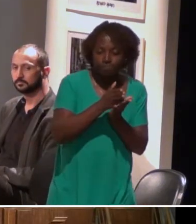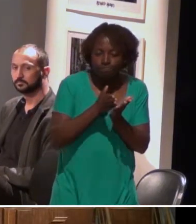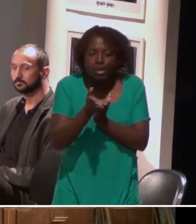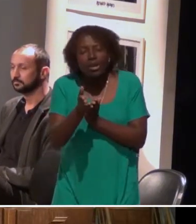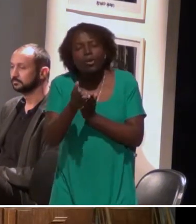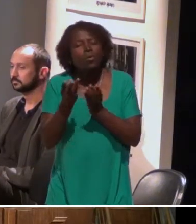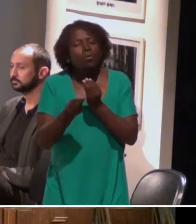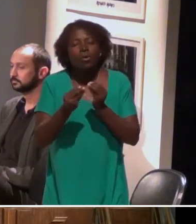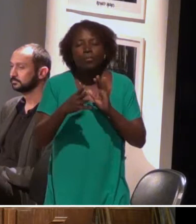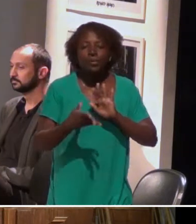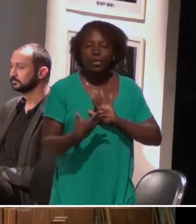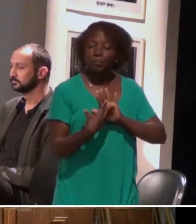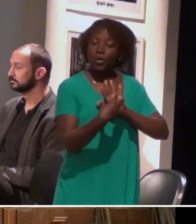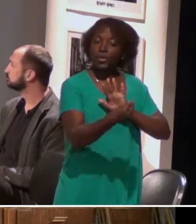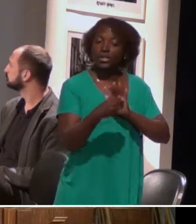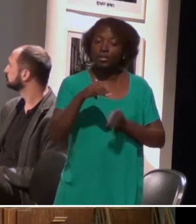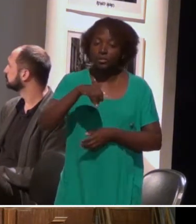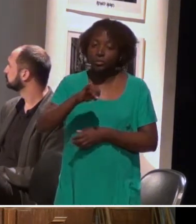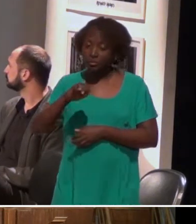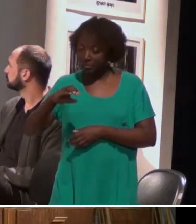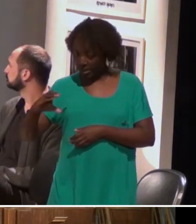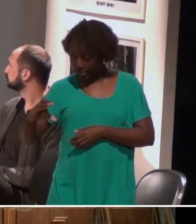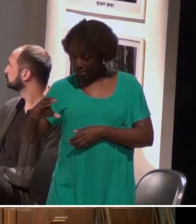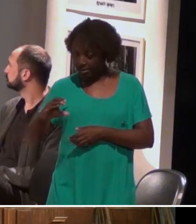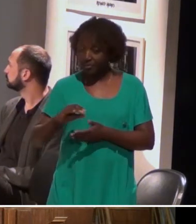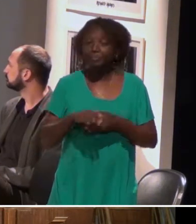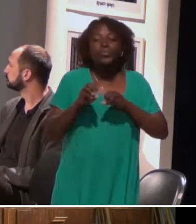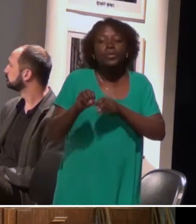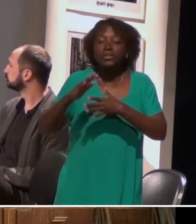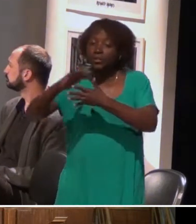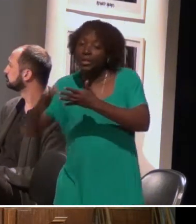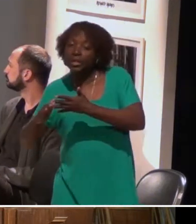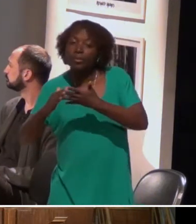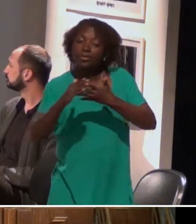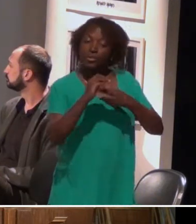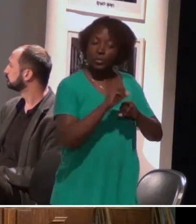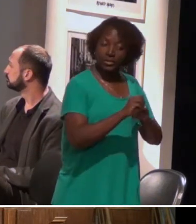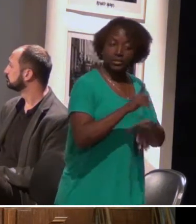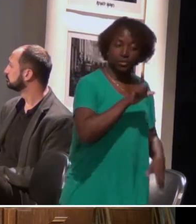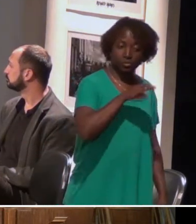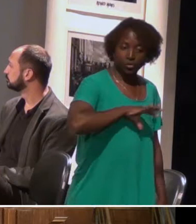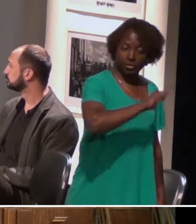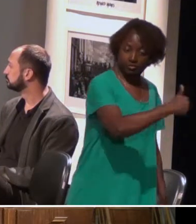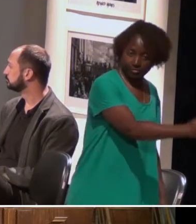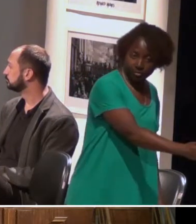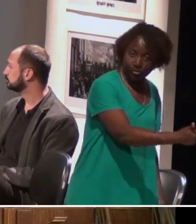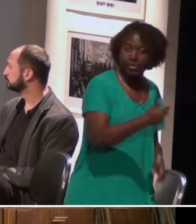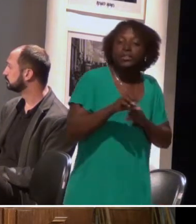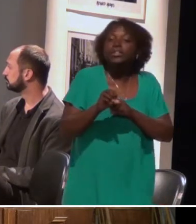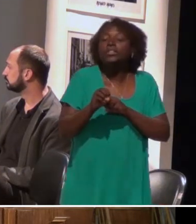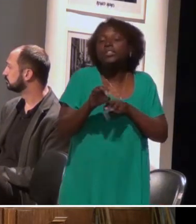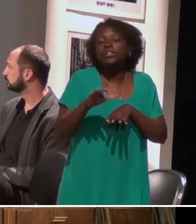do MEC, que é o ensino da Libras, o ensino do português como segunda língua, e o ensino